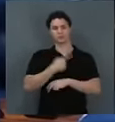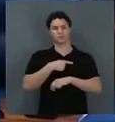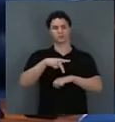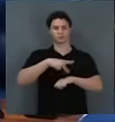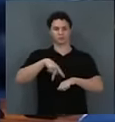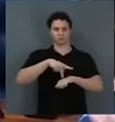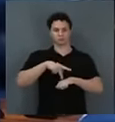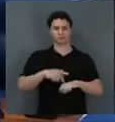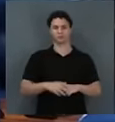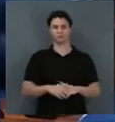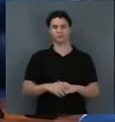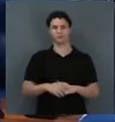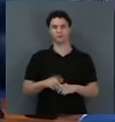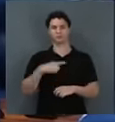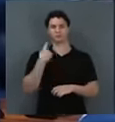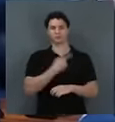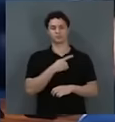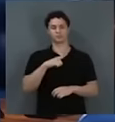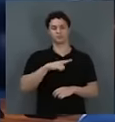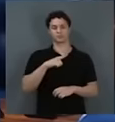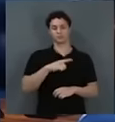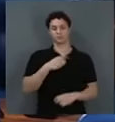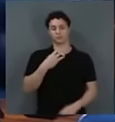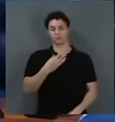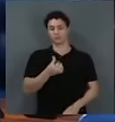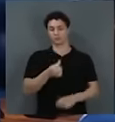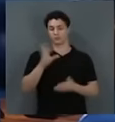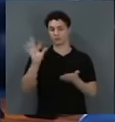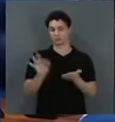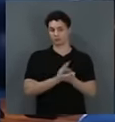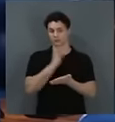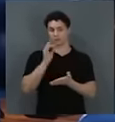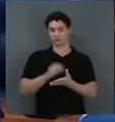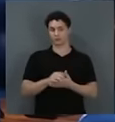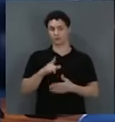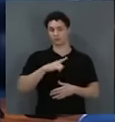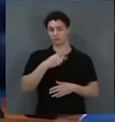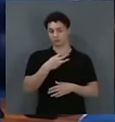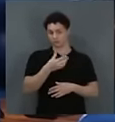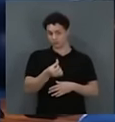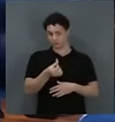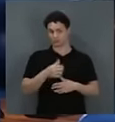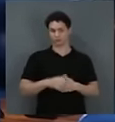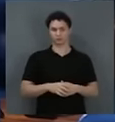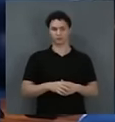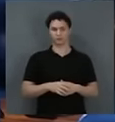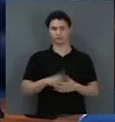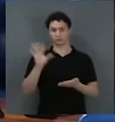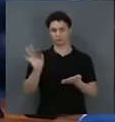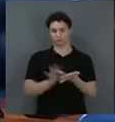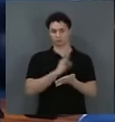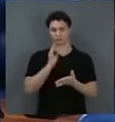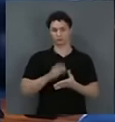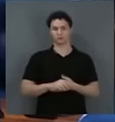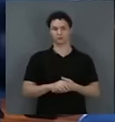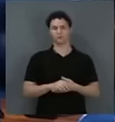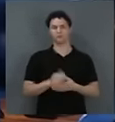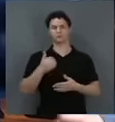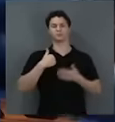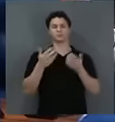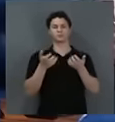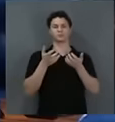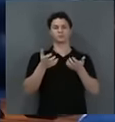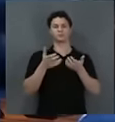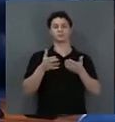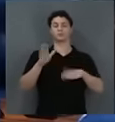Nós temos 36 assinaturas, 36 assinaturas. Eu quero hoje aqui